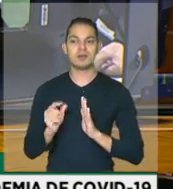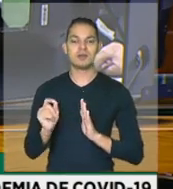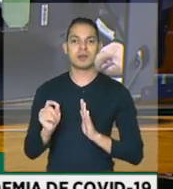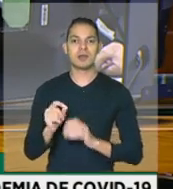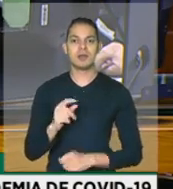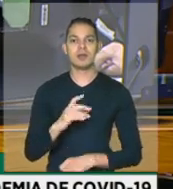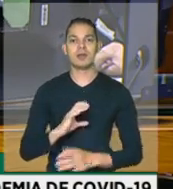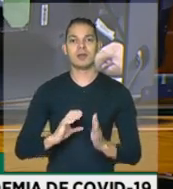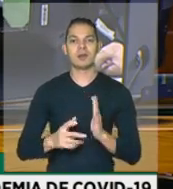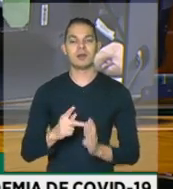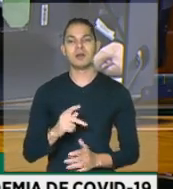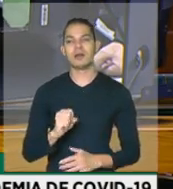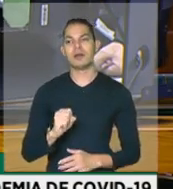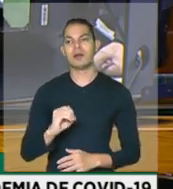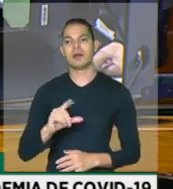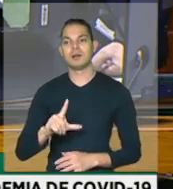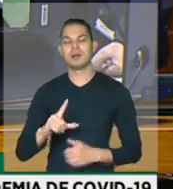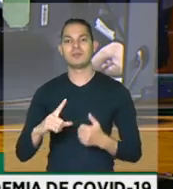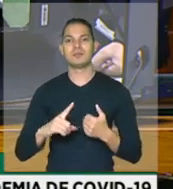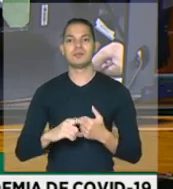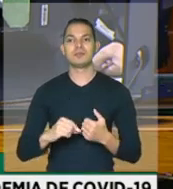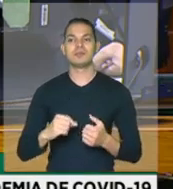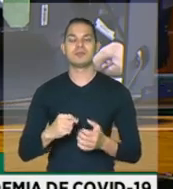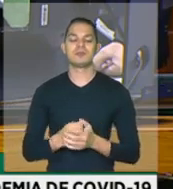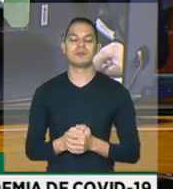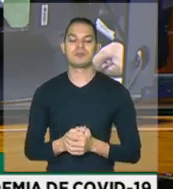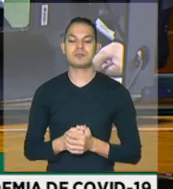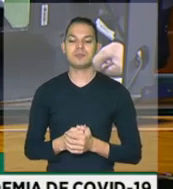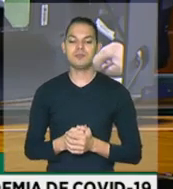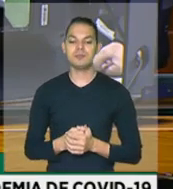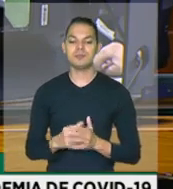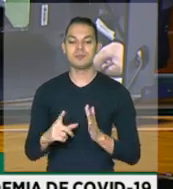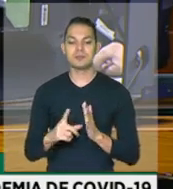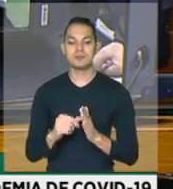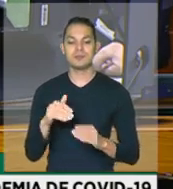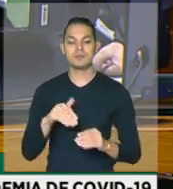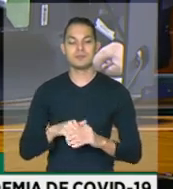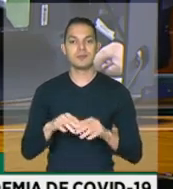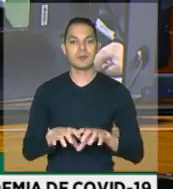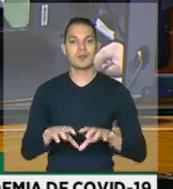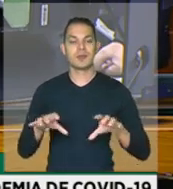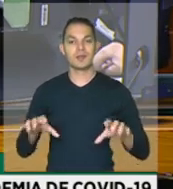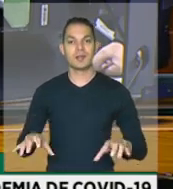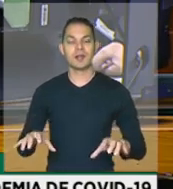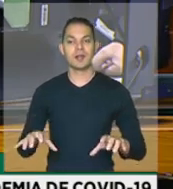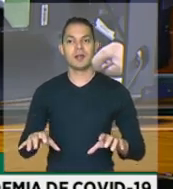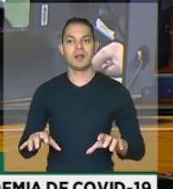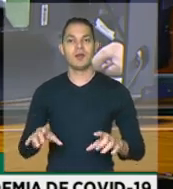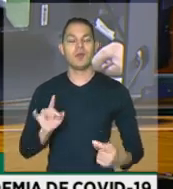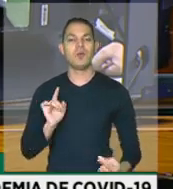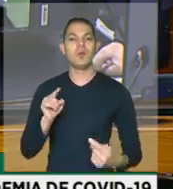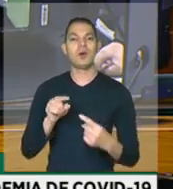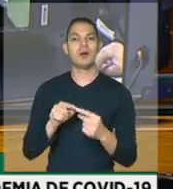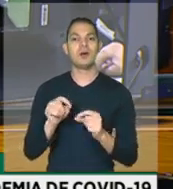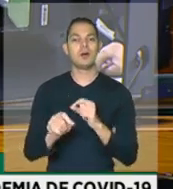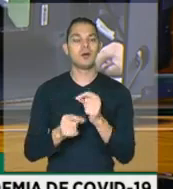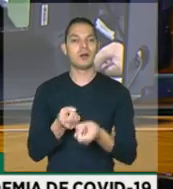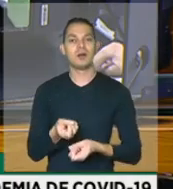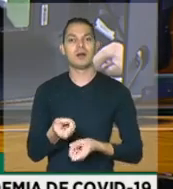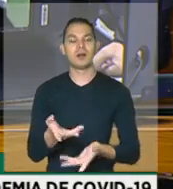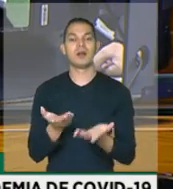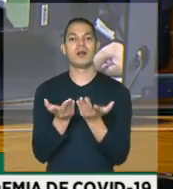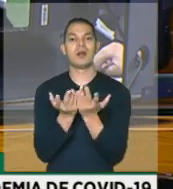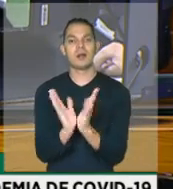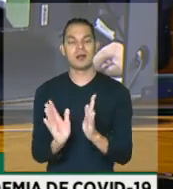Pessoal, requer nos termos do artigo 1º, inciso 1º, parágrafo 2º, destaque para votação em separado da expressão com a finalidade de proporcionar condições de